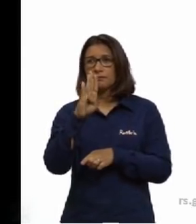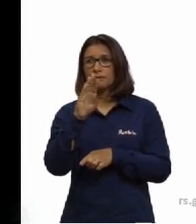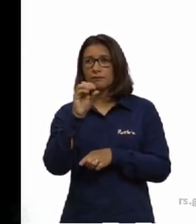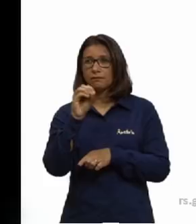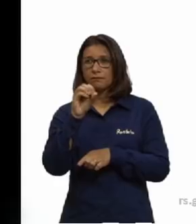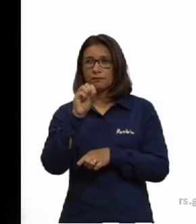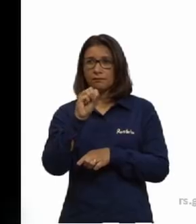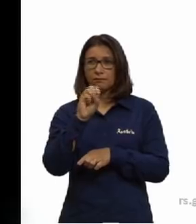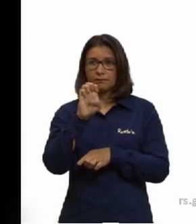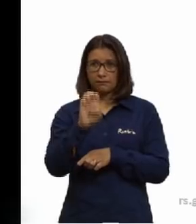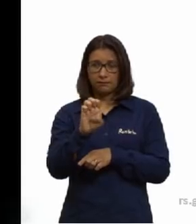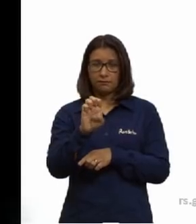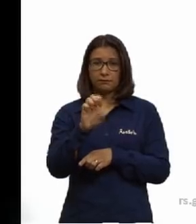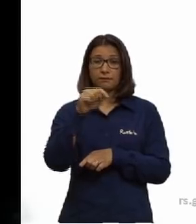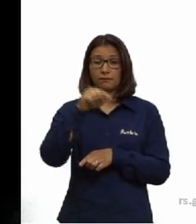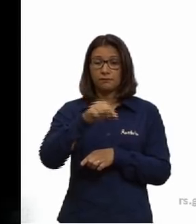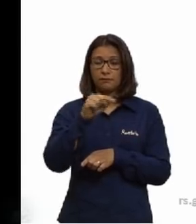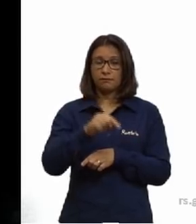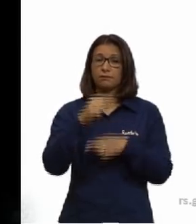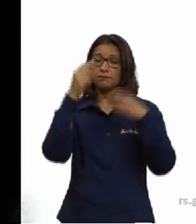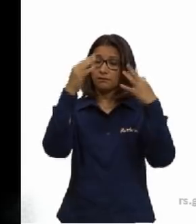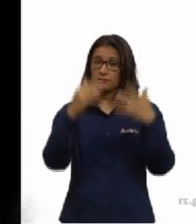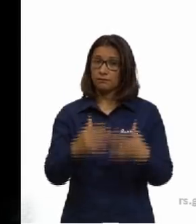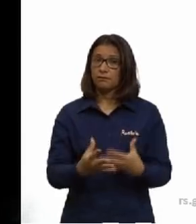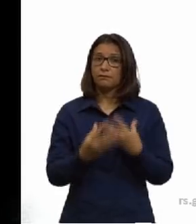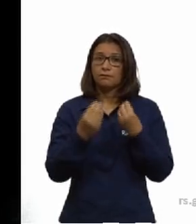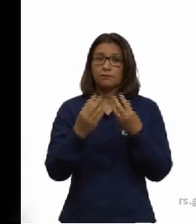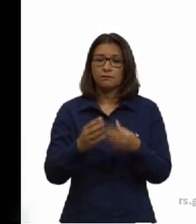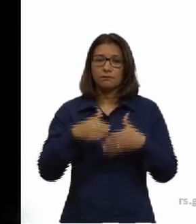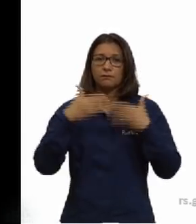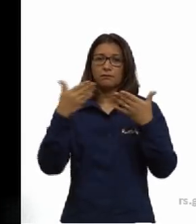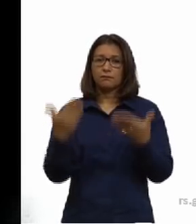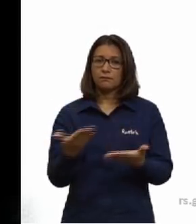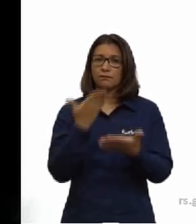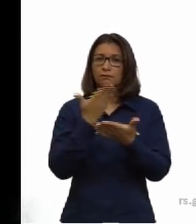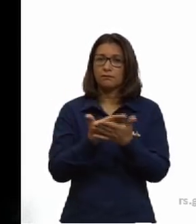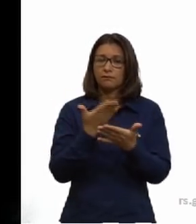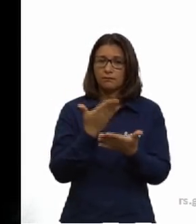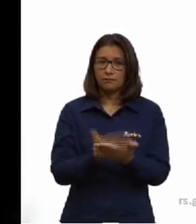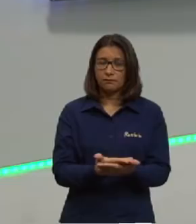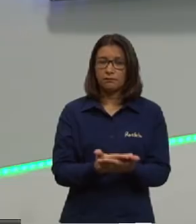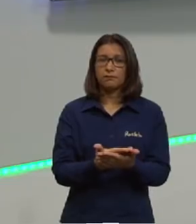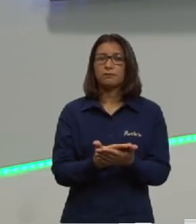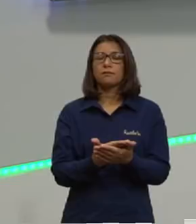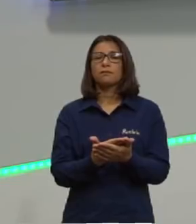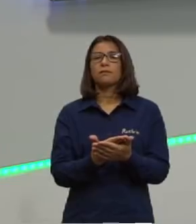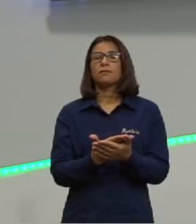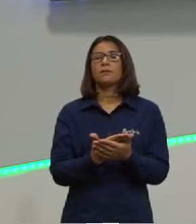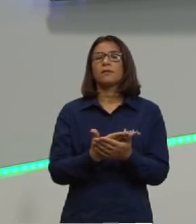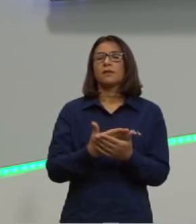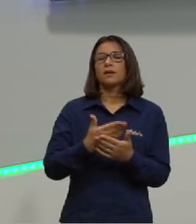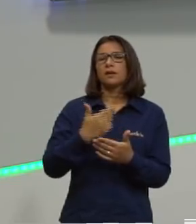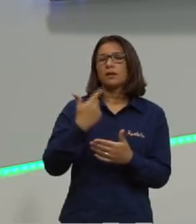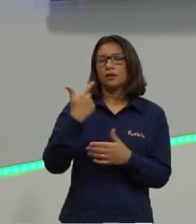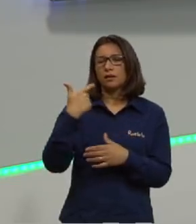a gente vai estar falando muito dele quando a gente for lá nas nossas aulas de mitocôndria, de